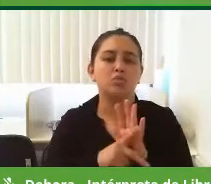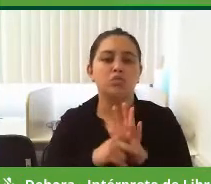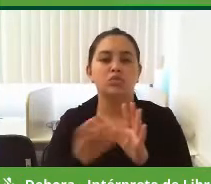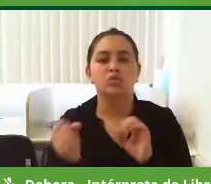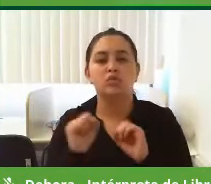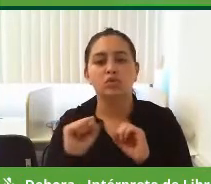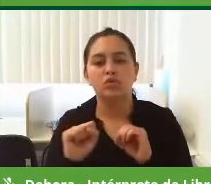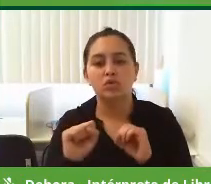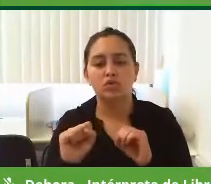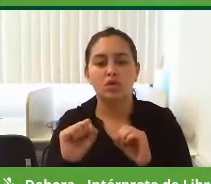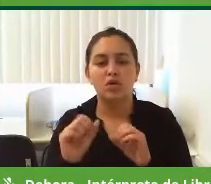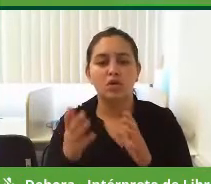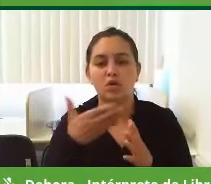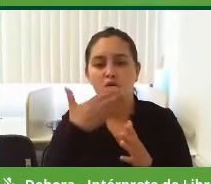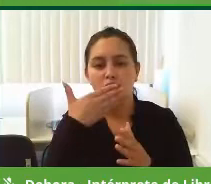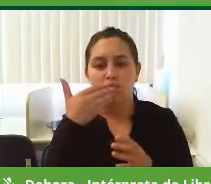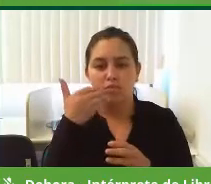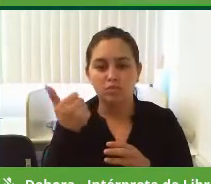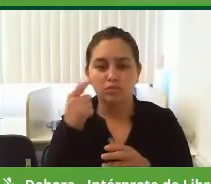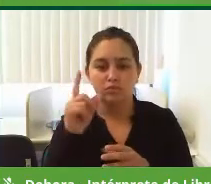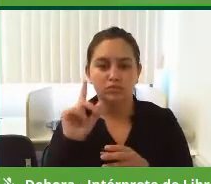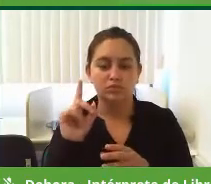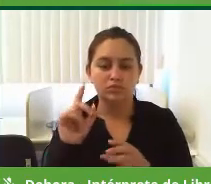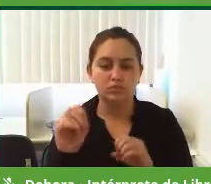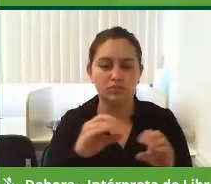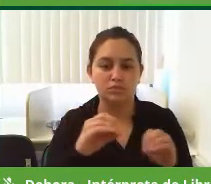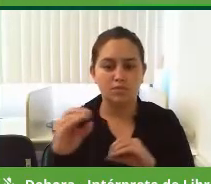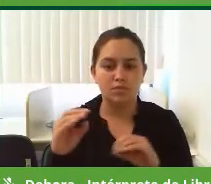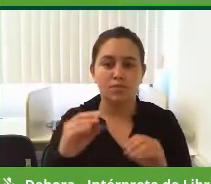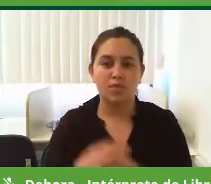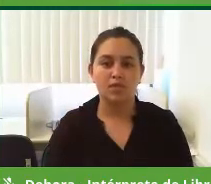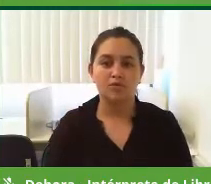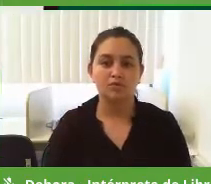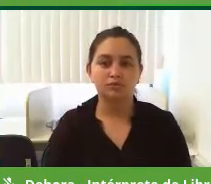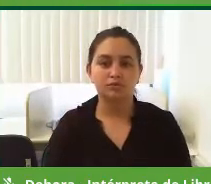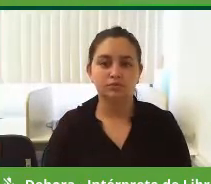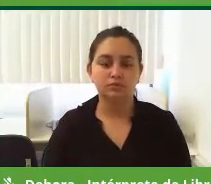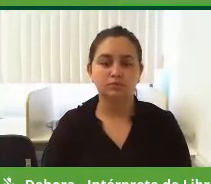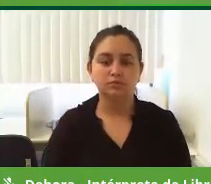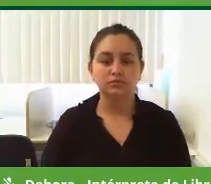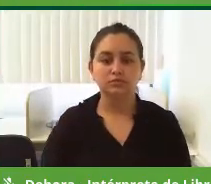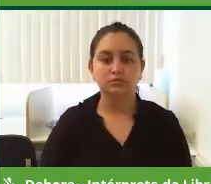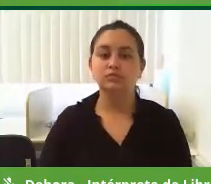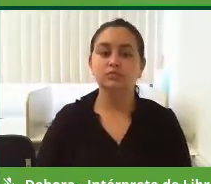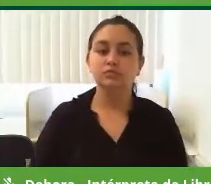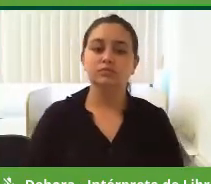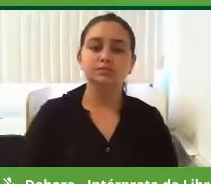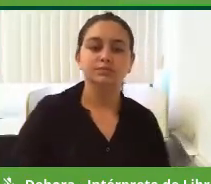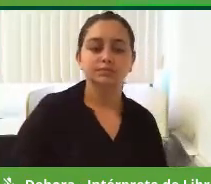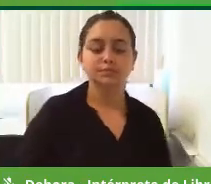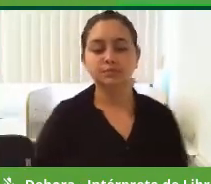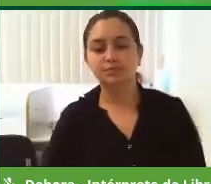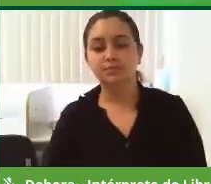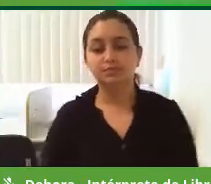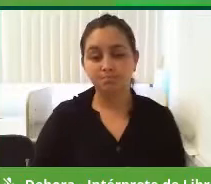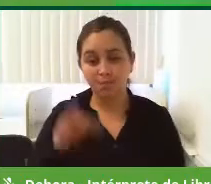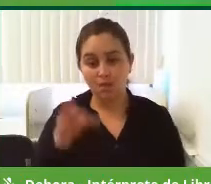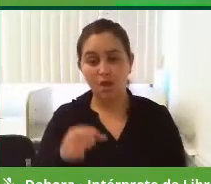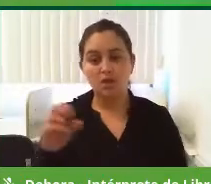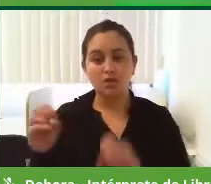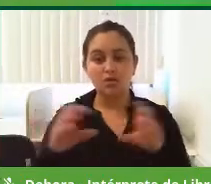possíveis melhorias que devem ser feitas no campo da educação? Certo. Professor, assim, a educação